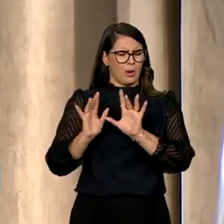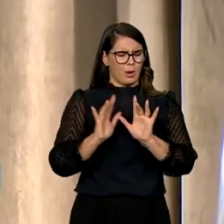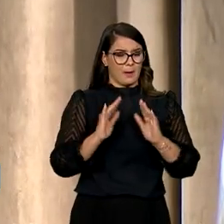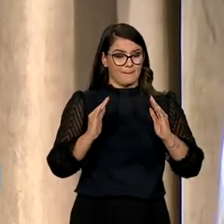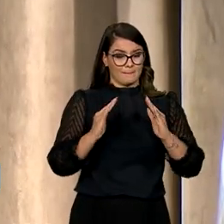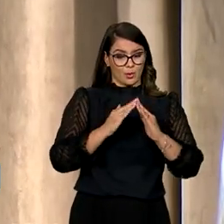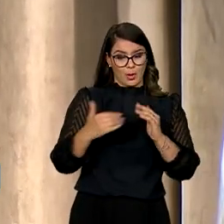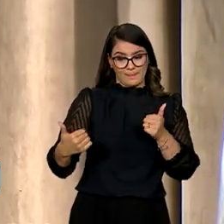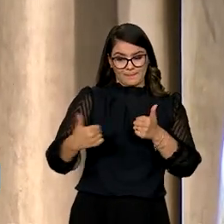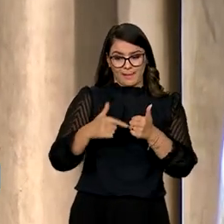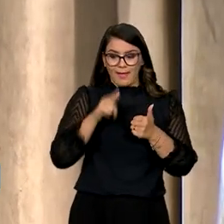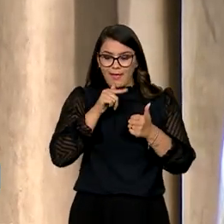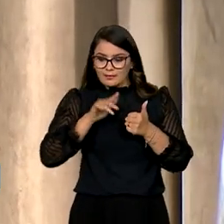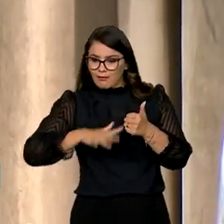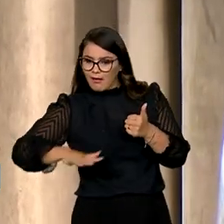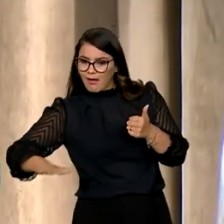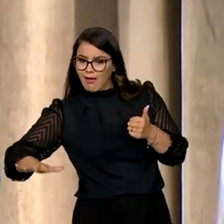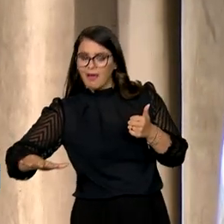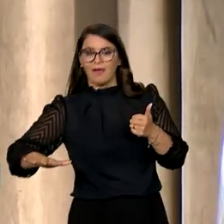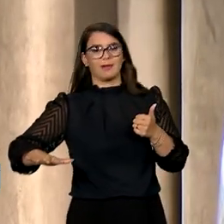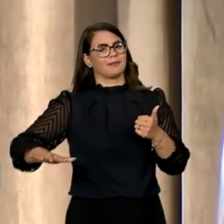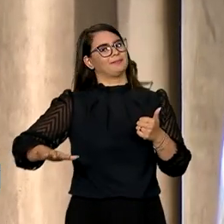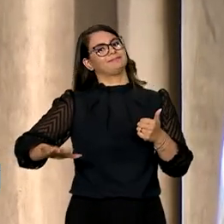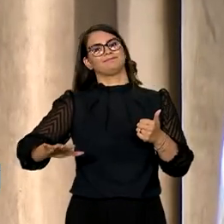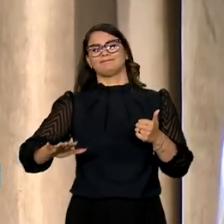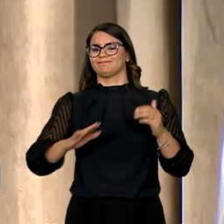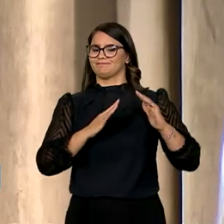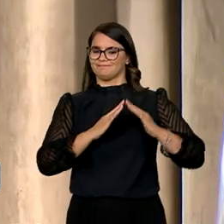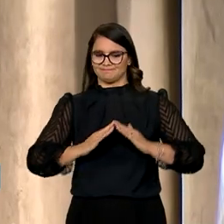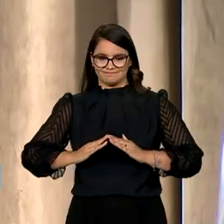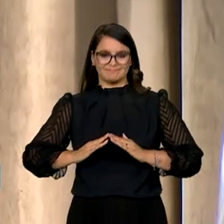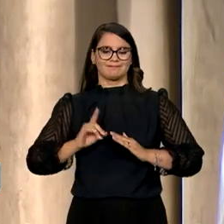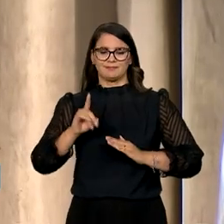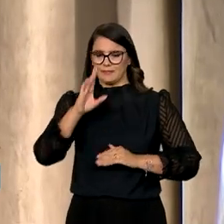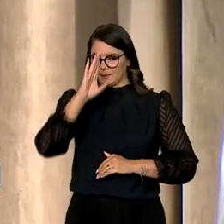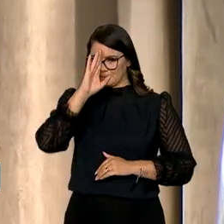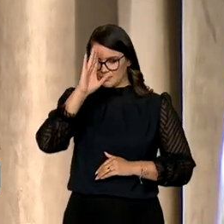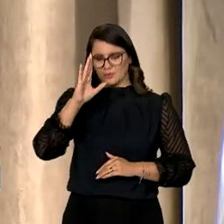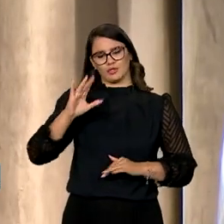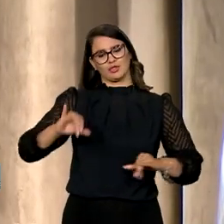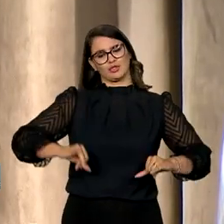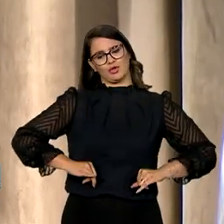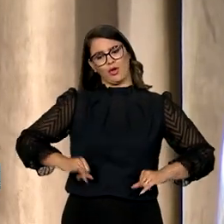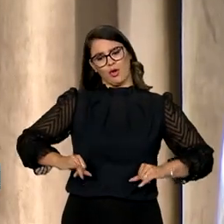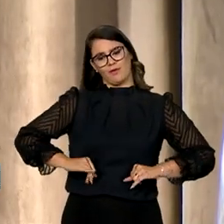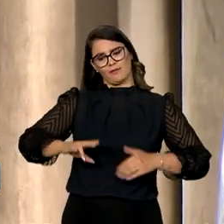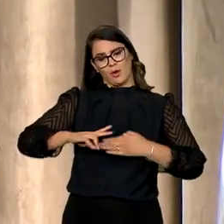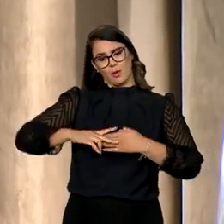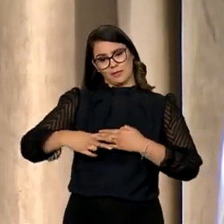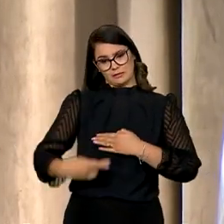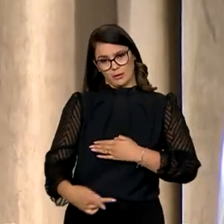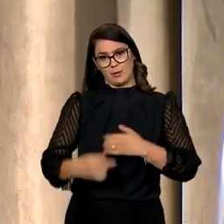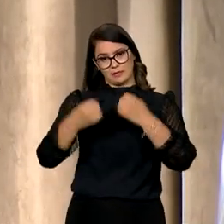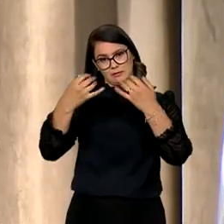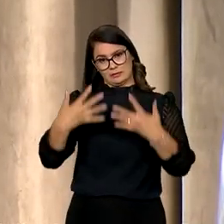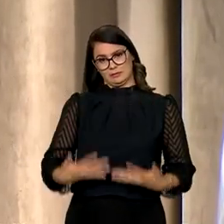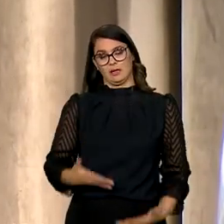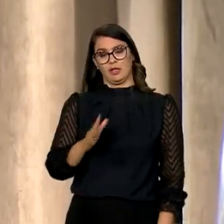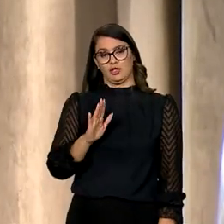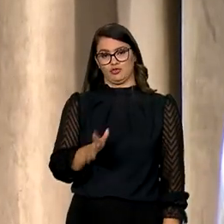rios ou de encostas ou de baixadas, são as primeiras a sofrer os efeitos aqui citados,